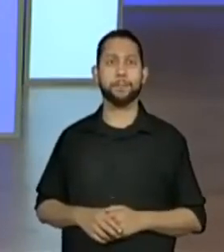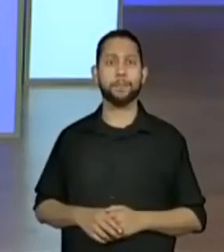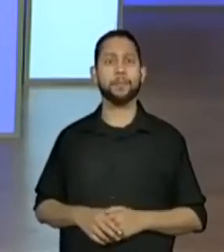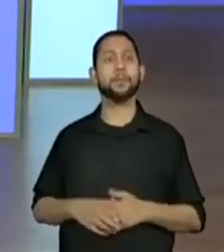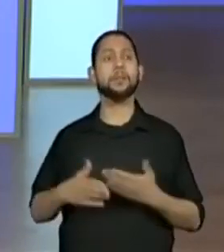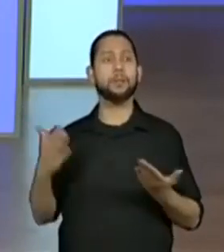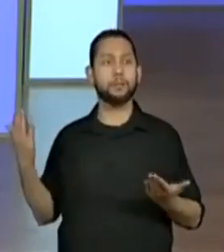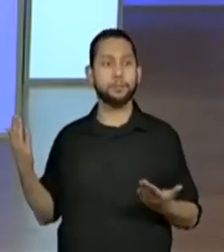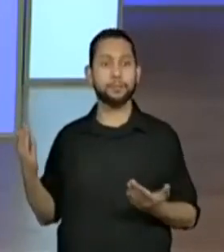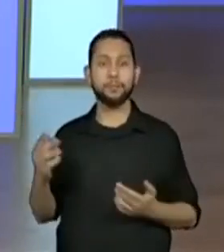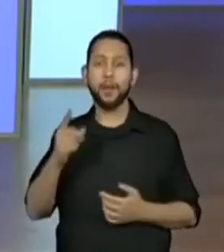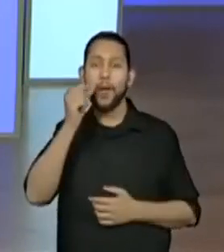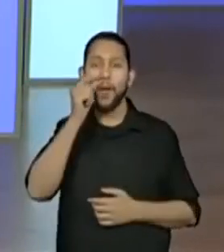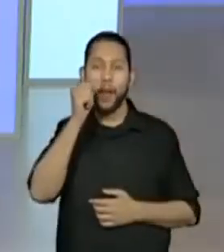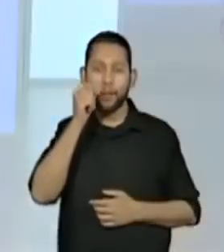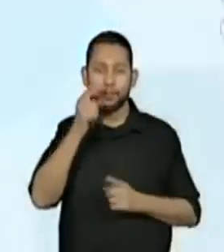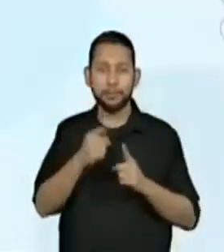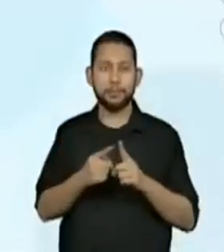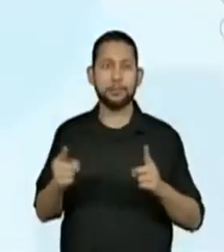Quanto mede?